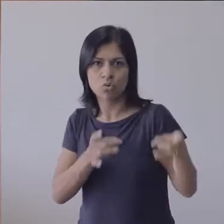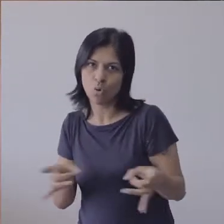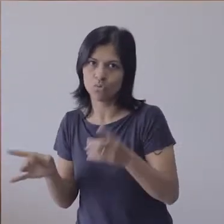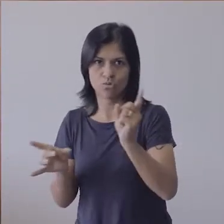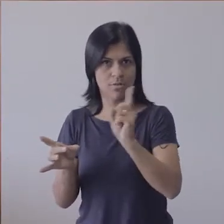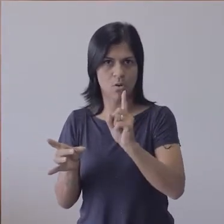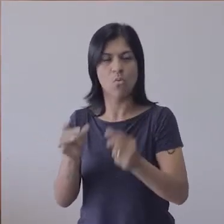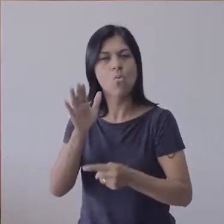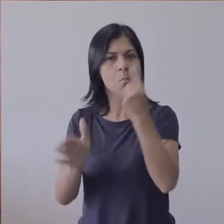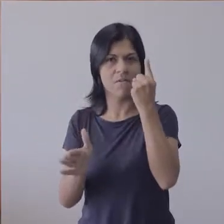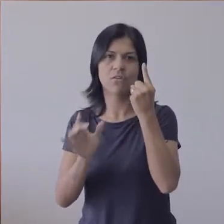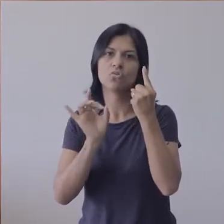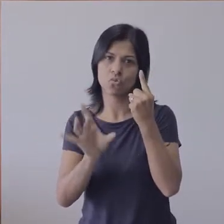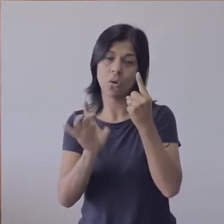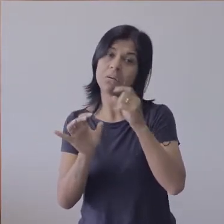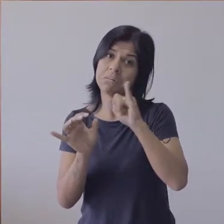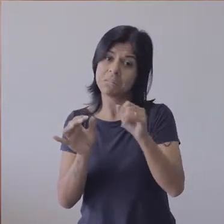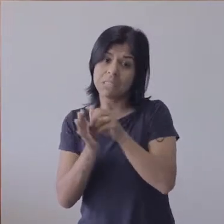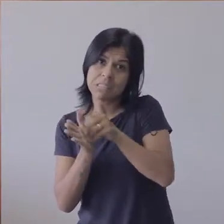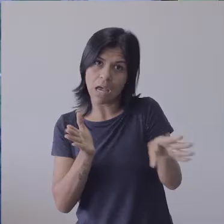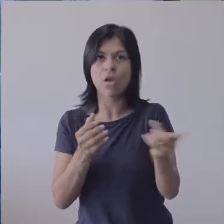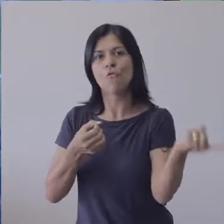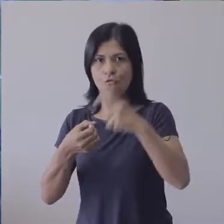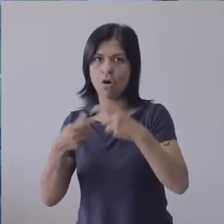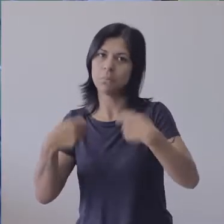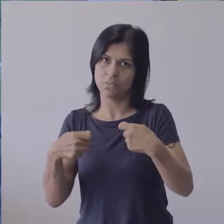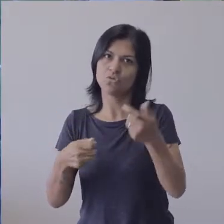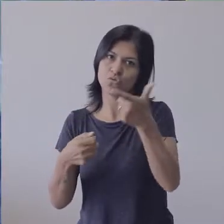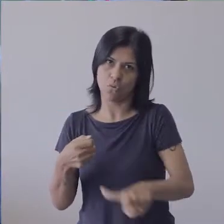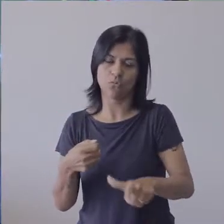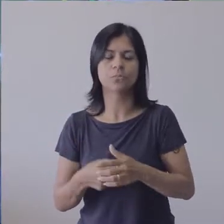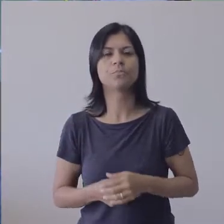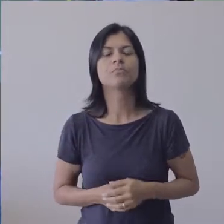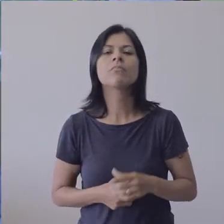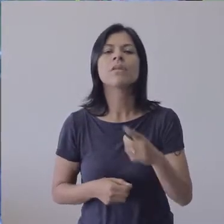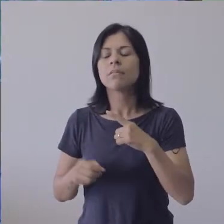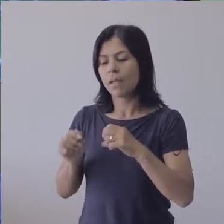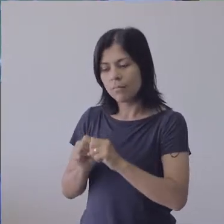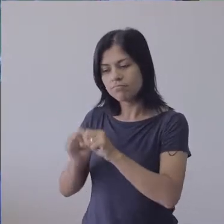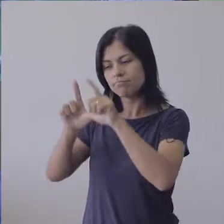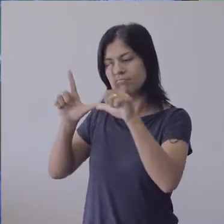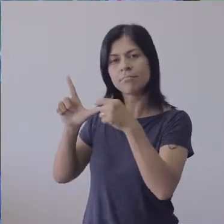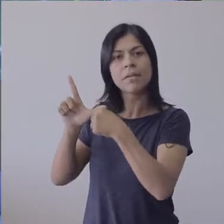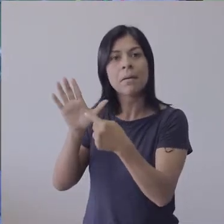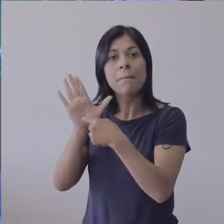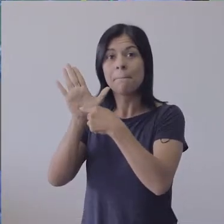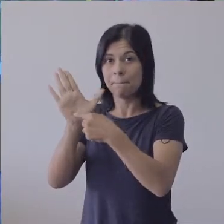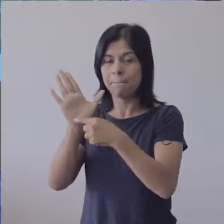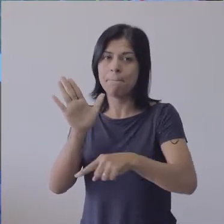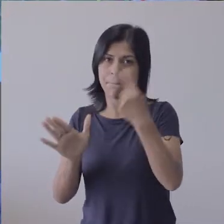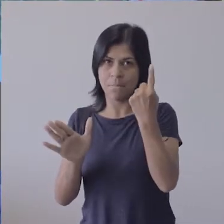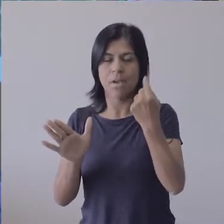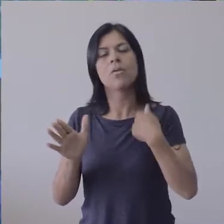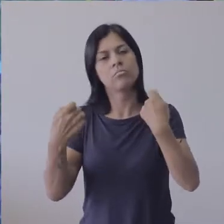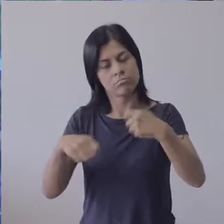dados, a não ser que você clique no botão sair. Existe uma tela inicial, que é a tela de login, onde você tem que informar o seu login único da